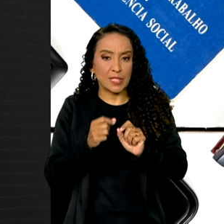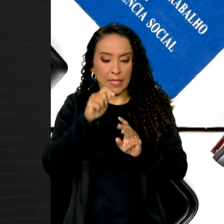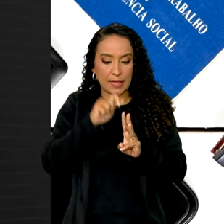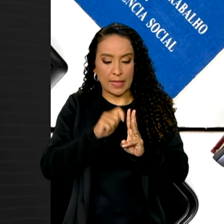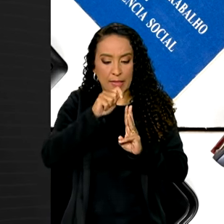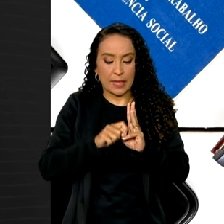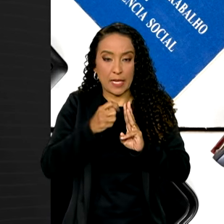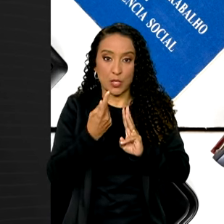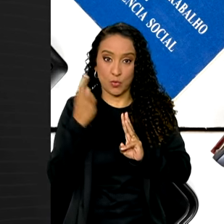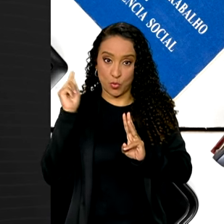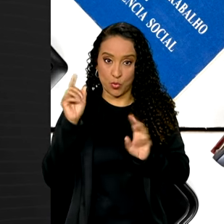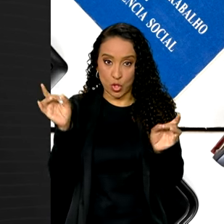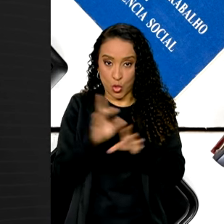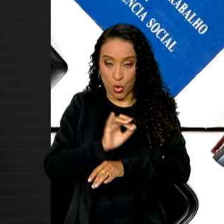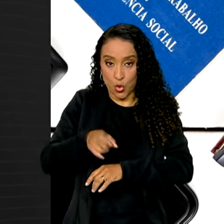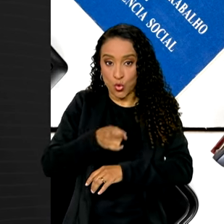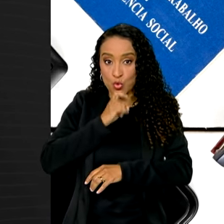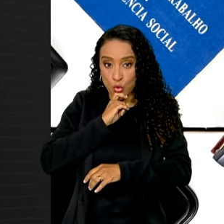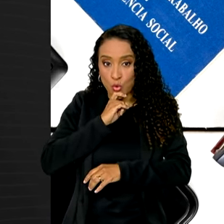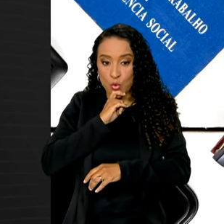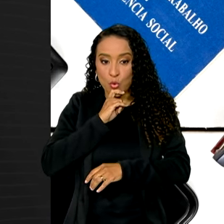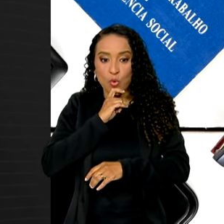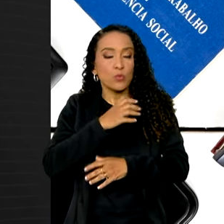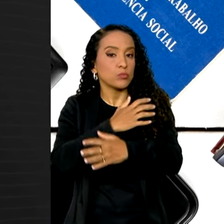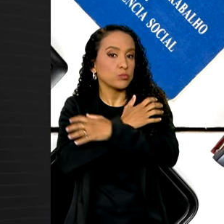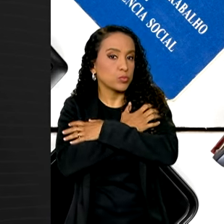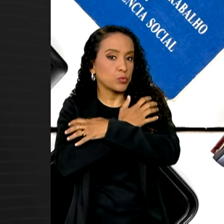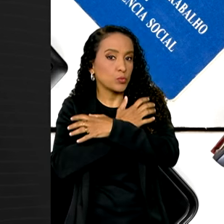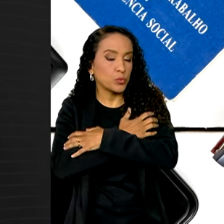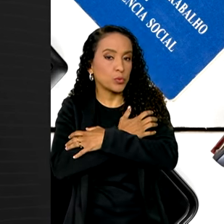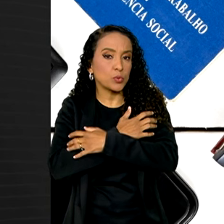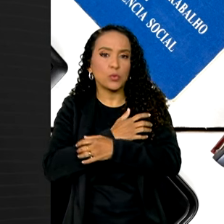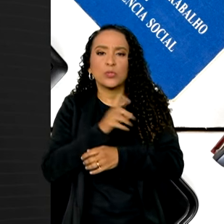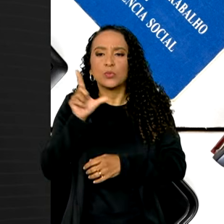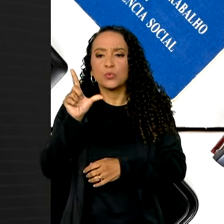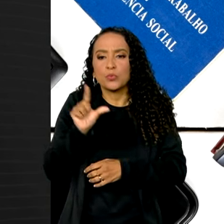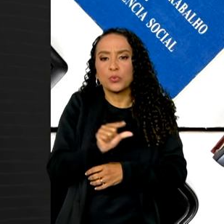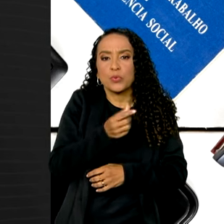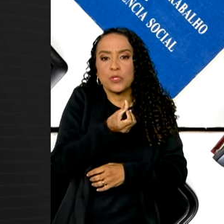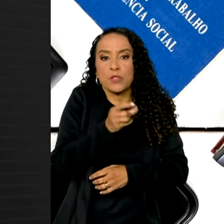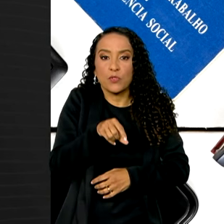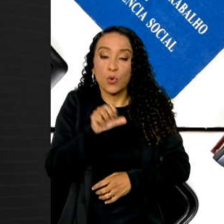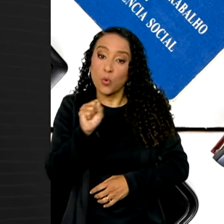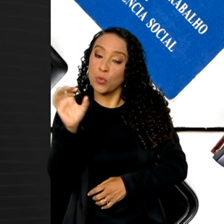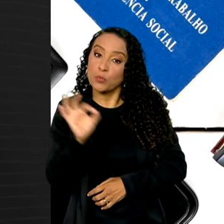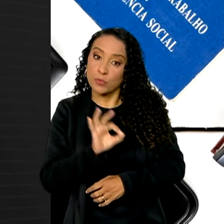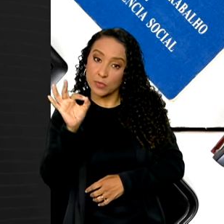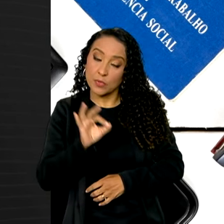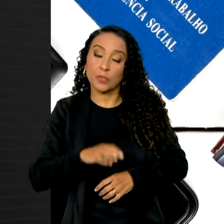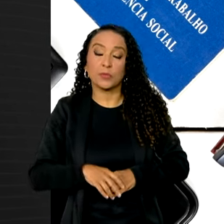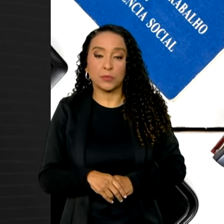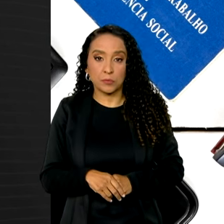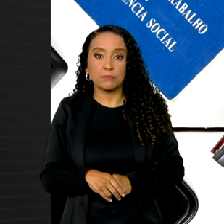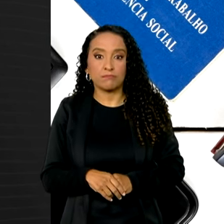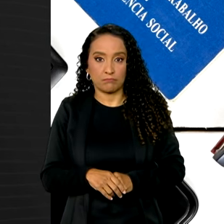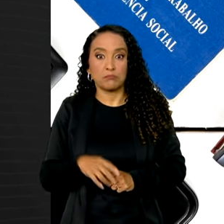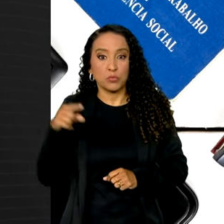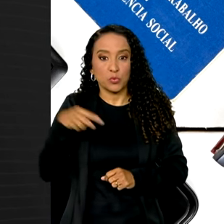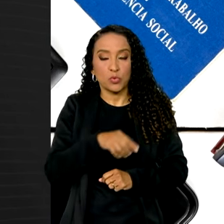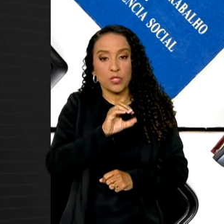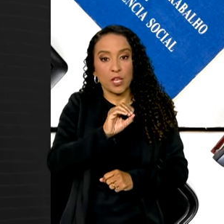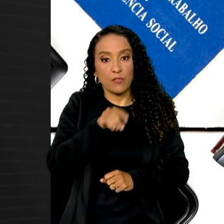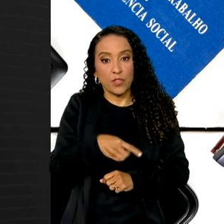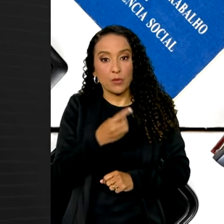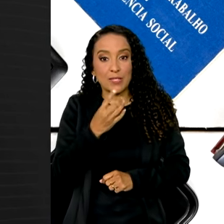trimestre encerrado em julho, a desocupação recuou para 6,8%. Queda de